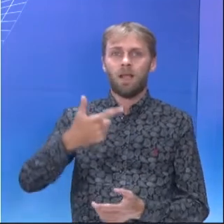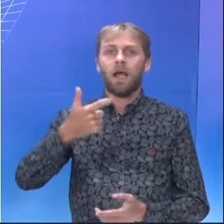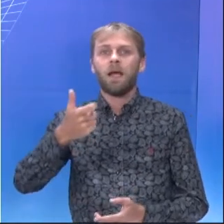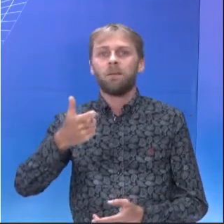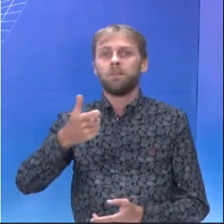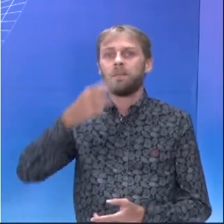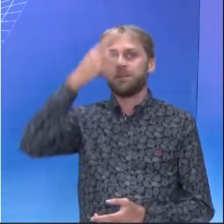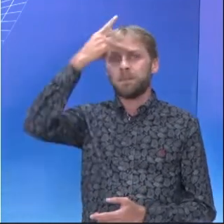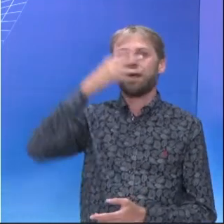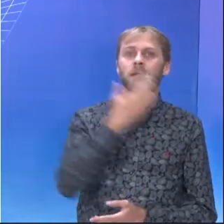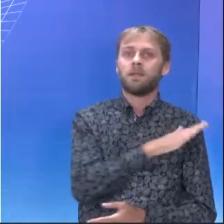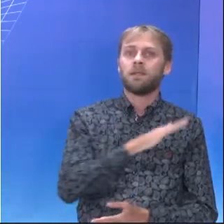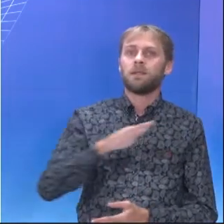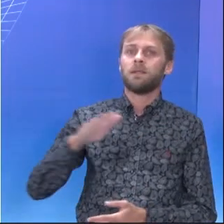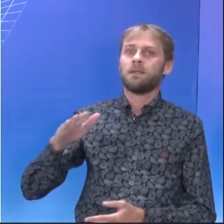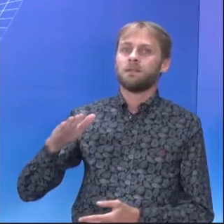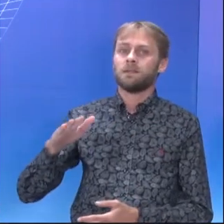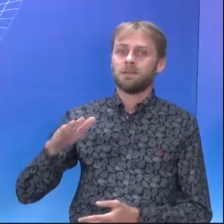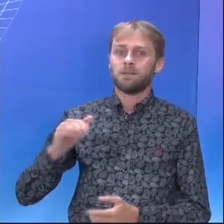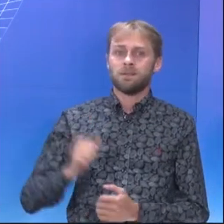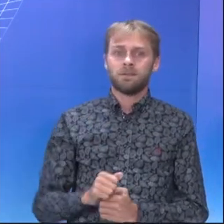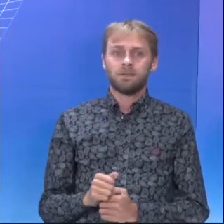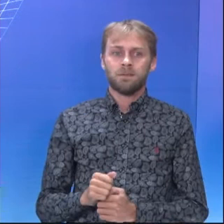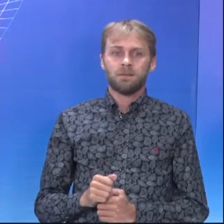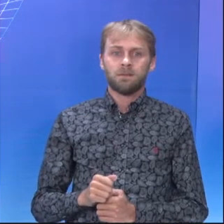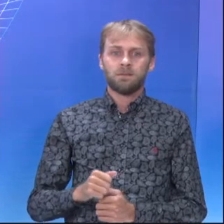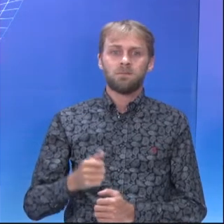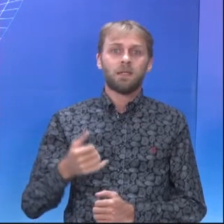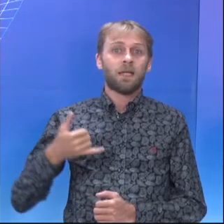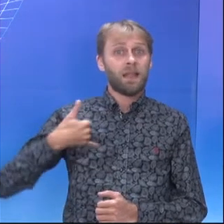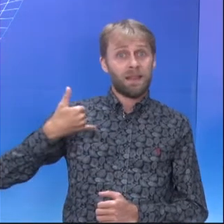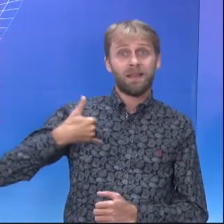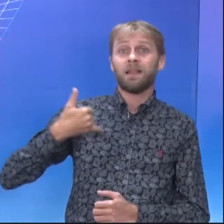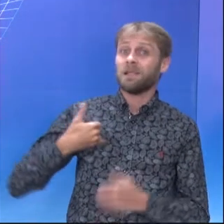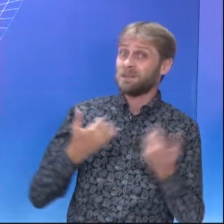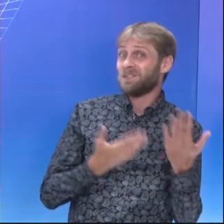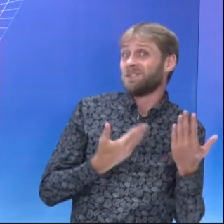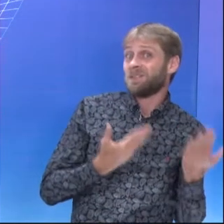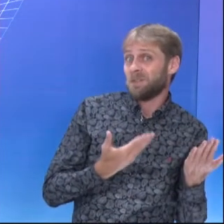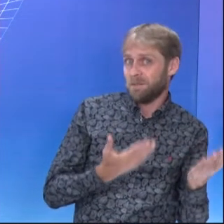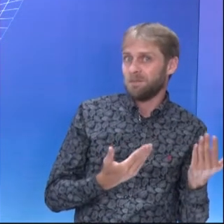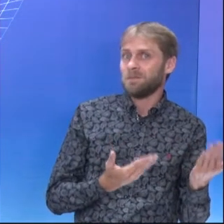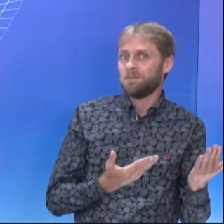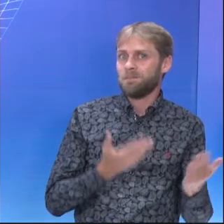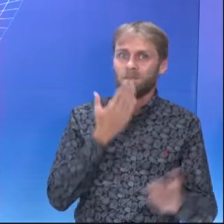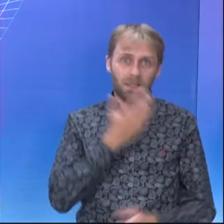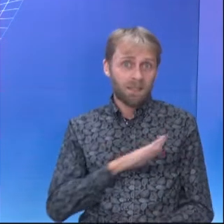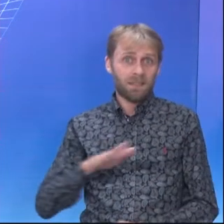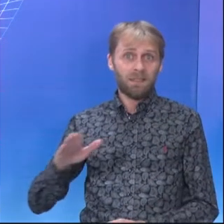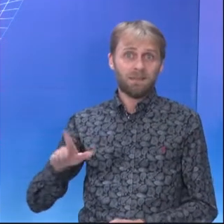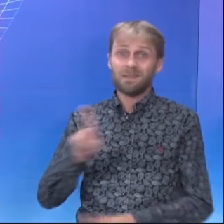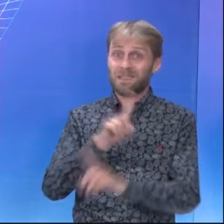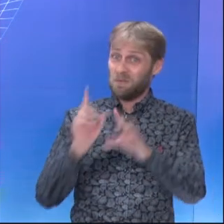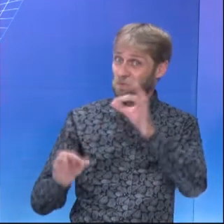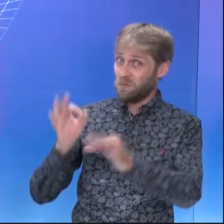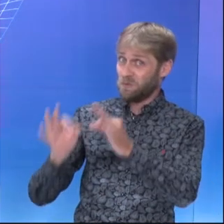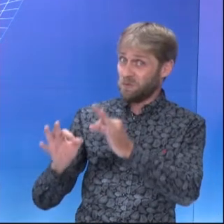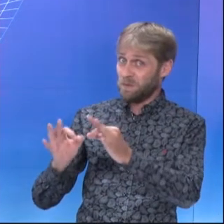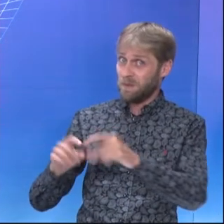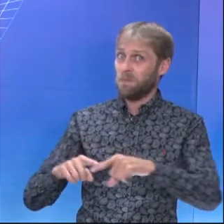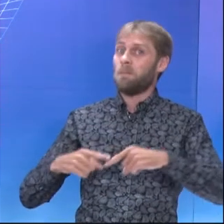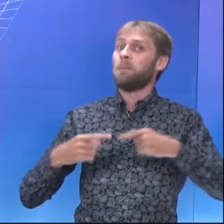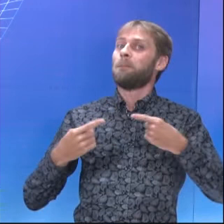guns. Para quem? Para crianças. Numa at a young age. Young, de jovem. Numa idade jovem. Ela não está julgando.